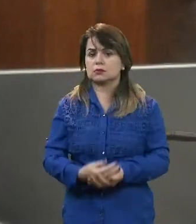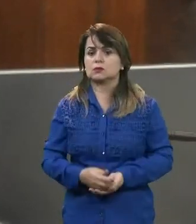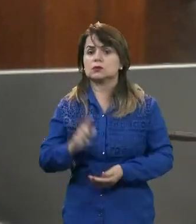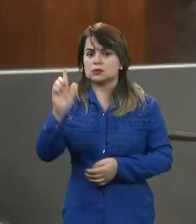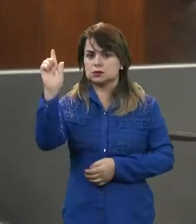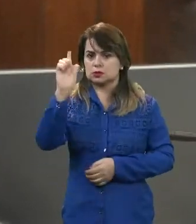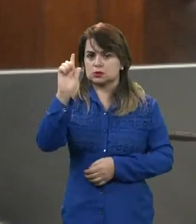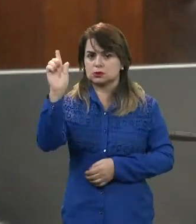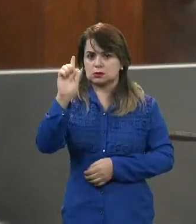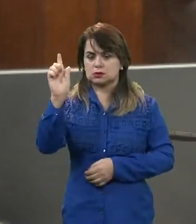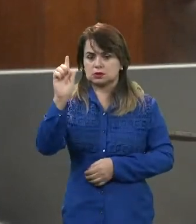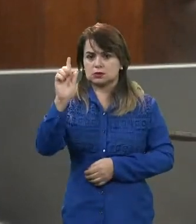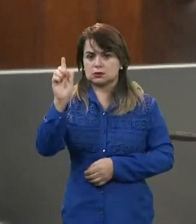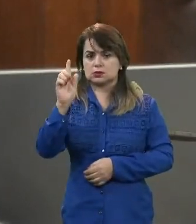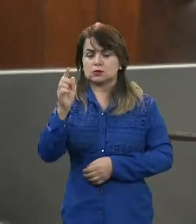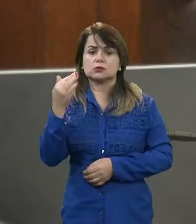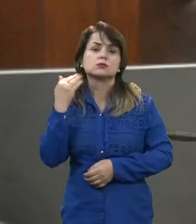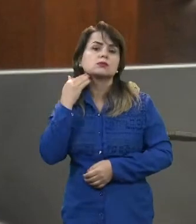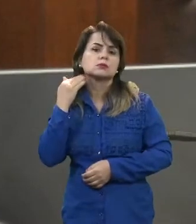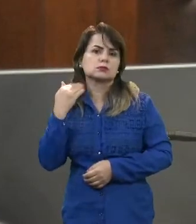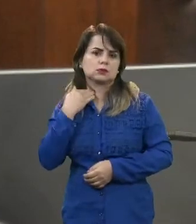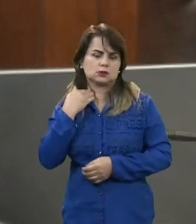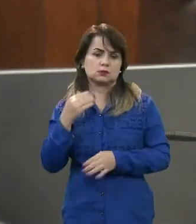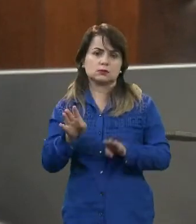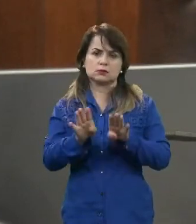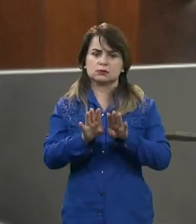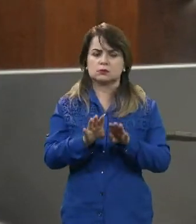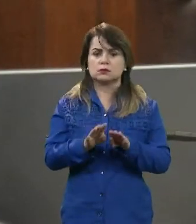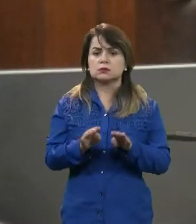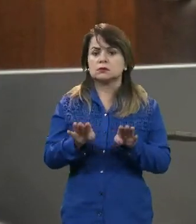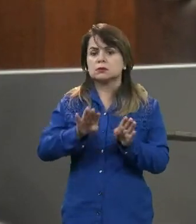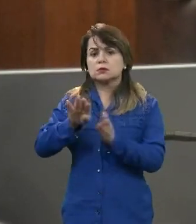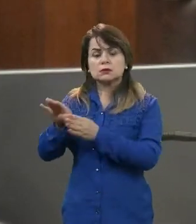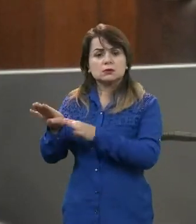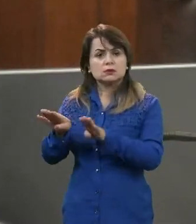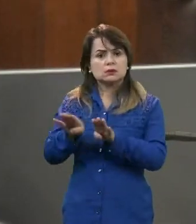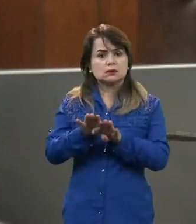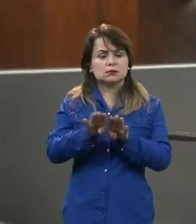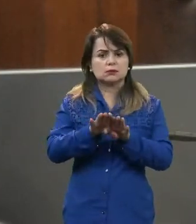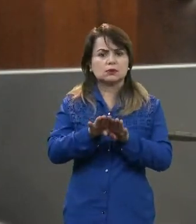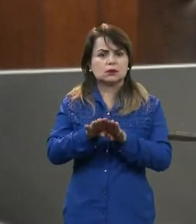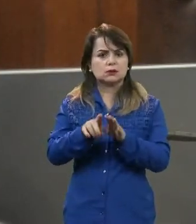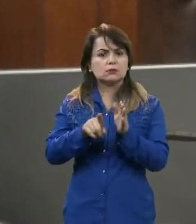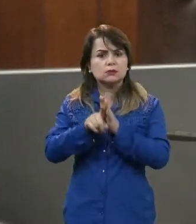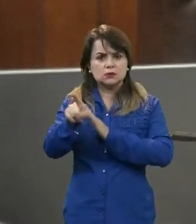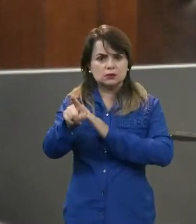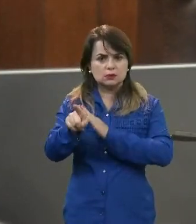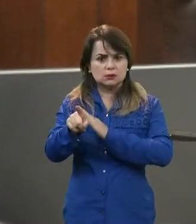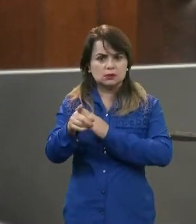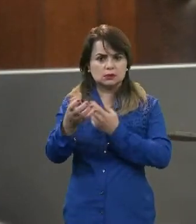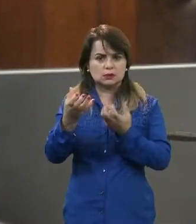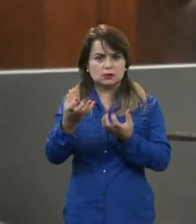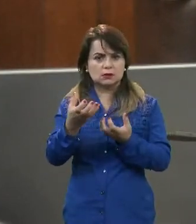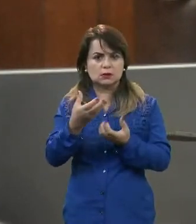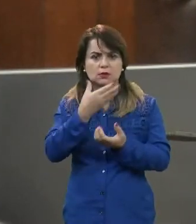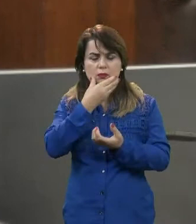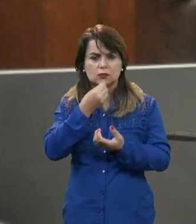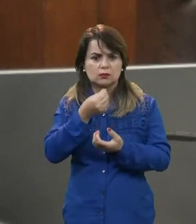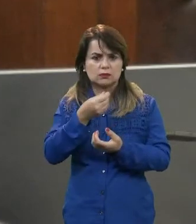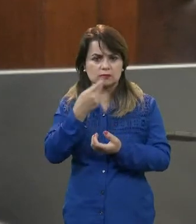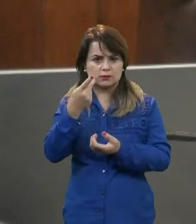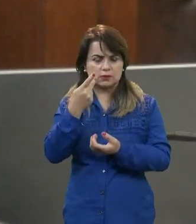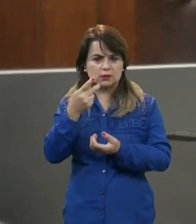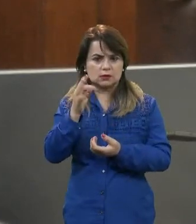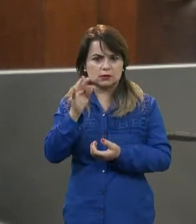regional do Banco Daicoval. O Tiago gostaria de falar, que é representante também, aqui em Marília, tranquilo?